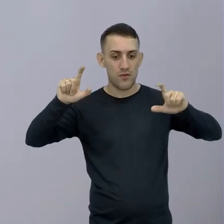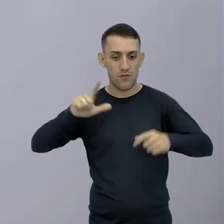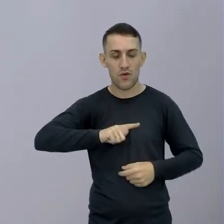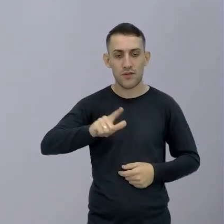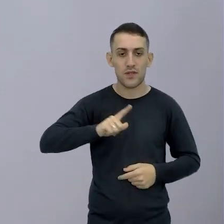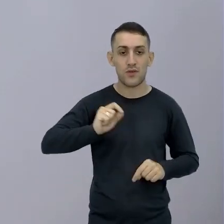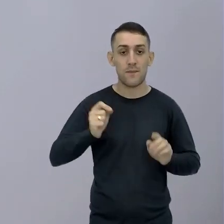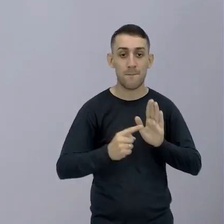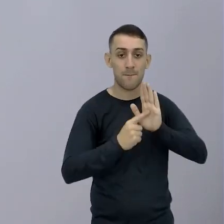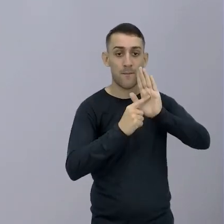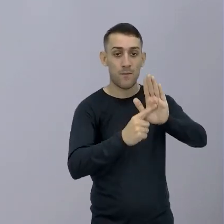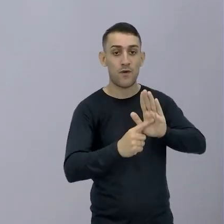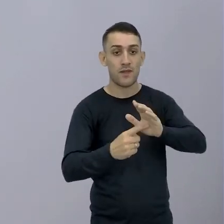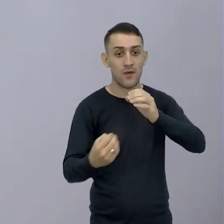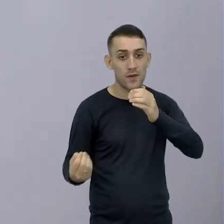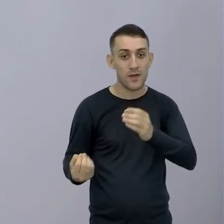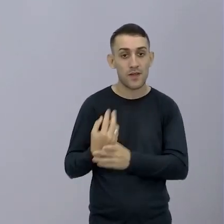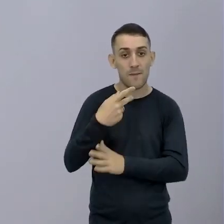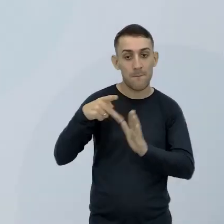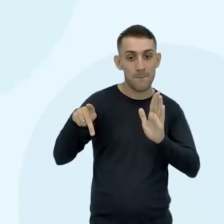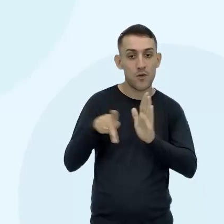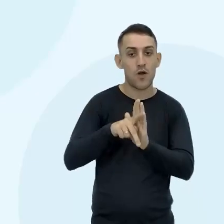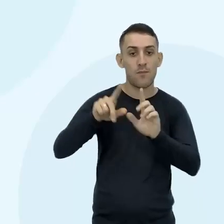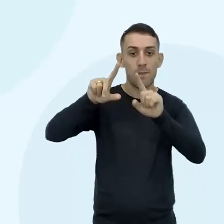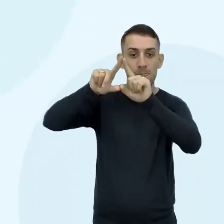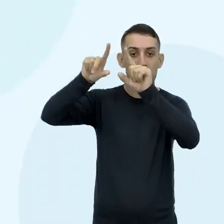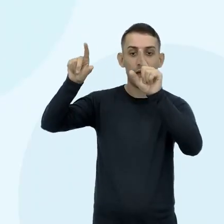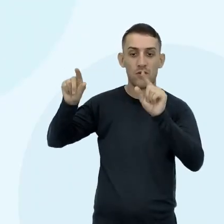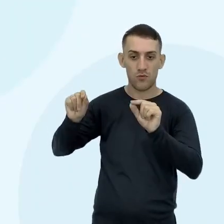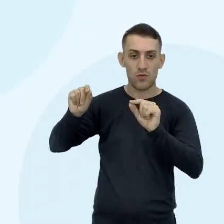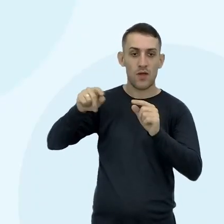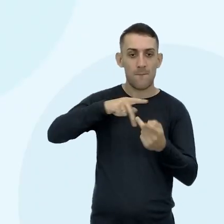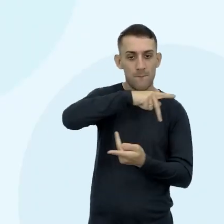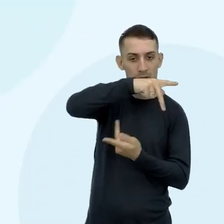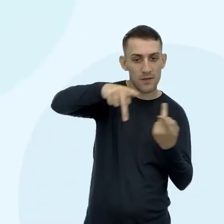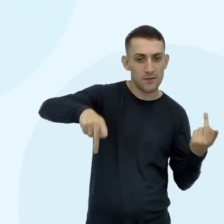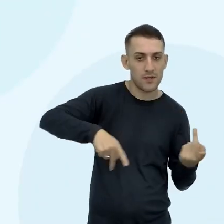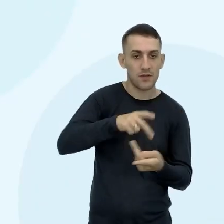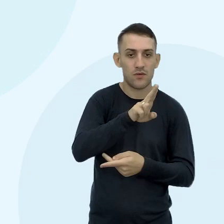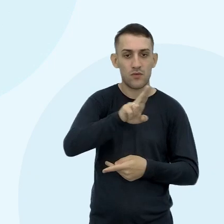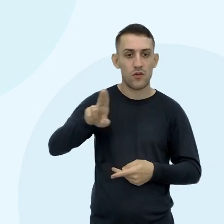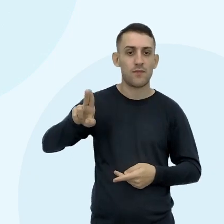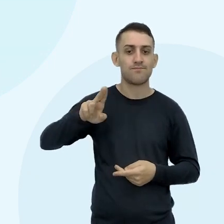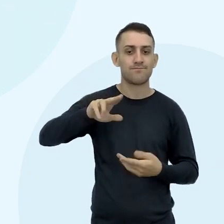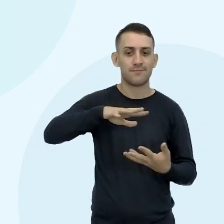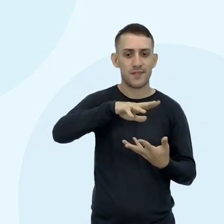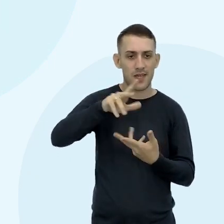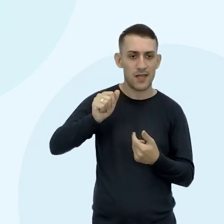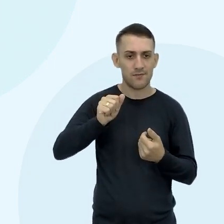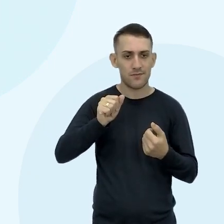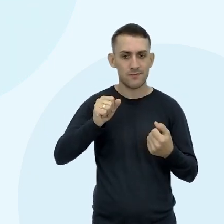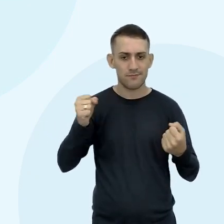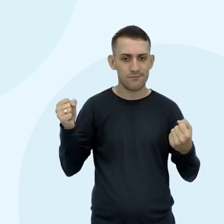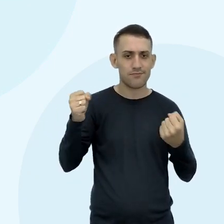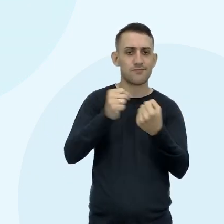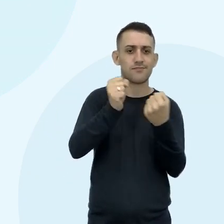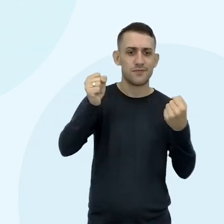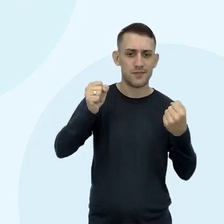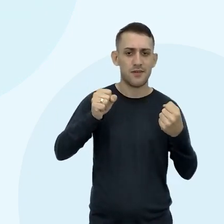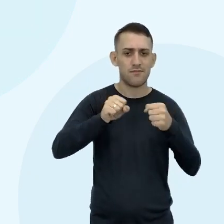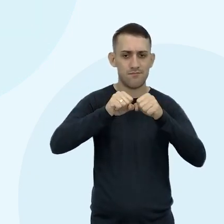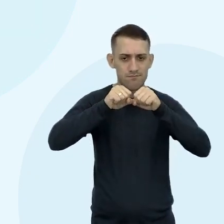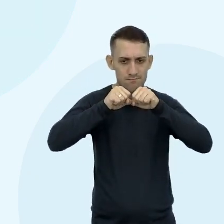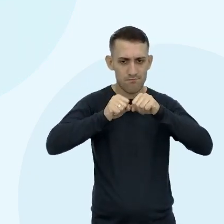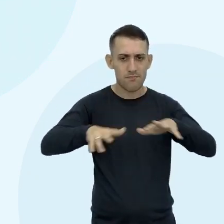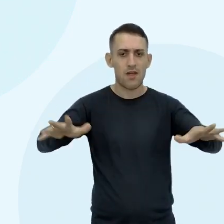Retrata a formação Da nossa Lua Um planetinho Chamado Té Foi e se chocou Com o planeta Terra E essa poeira Por